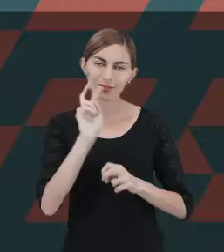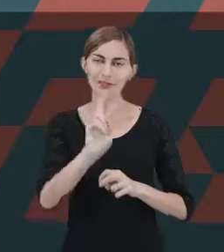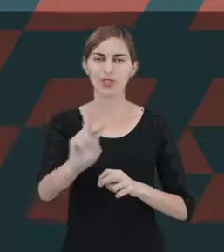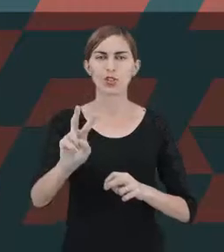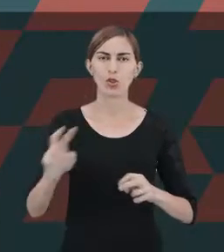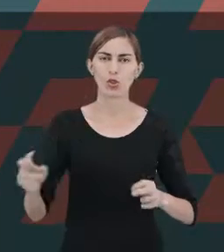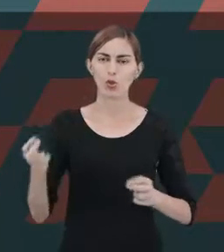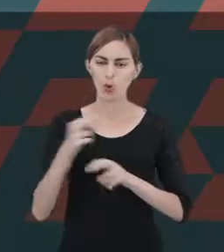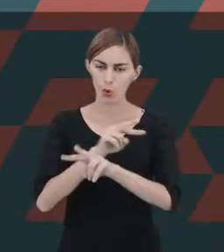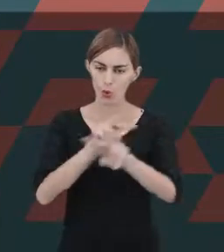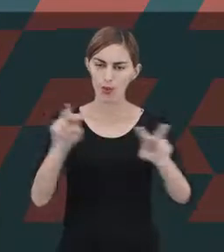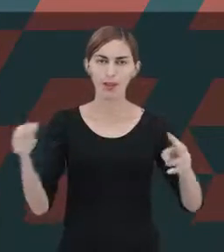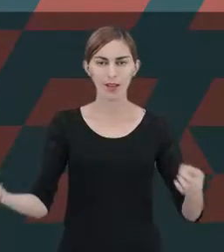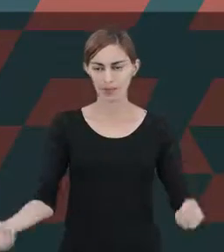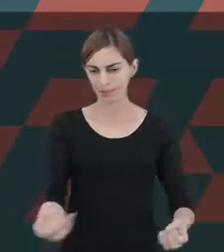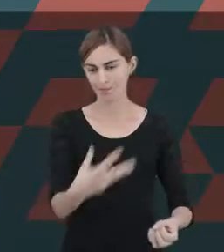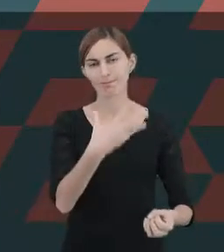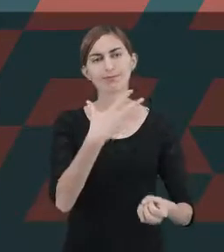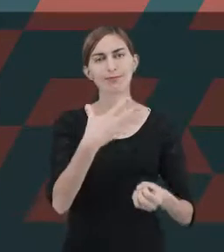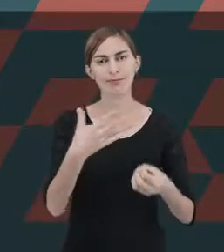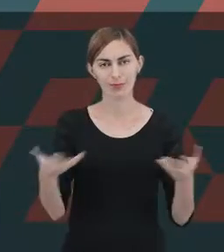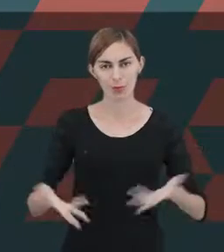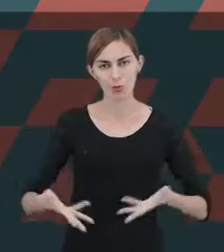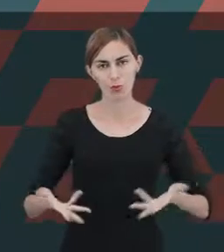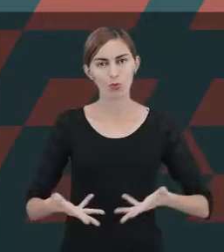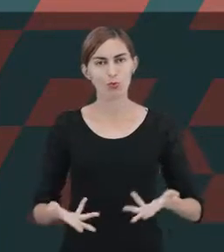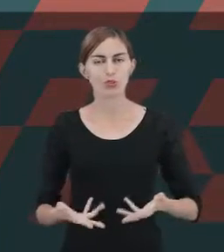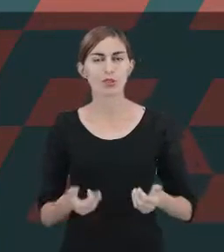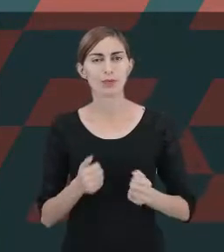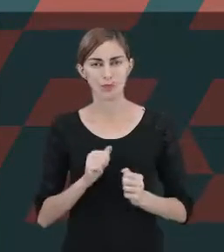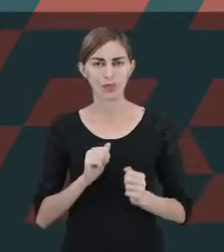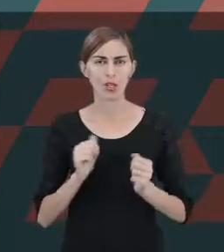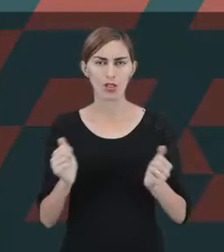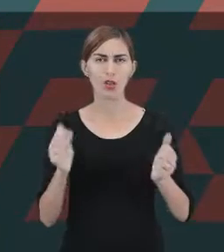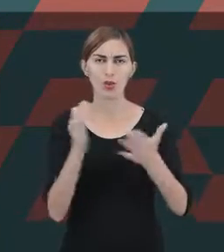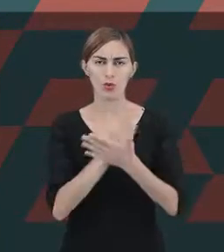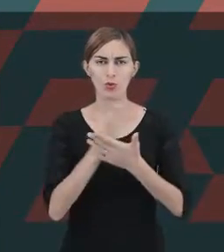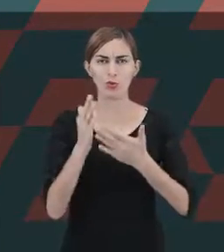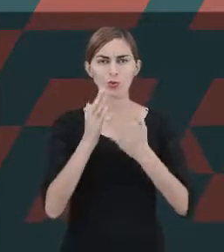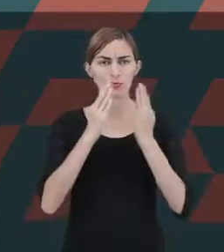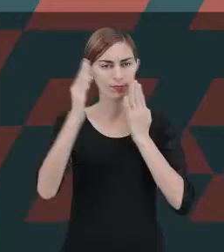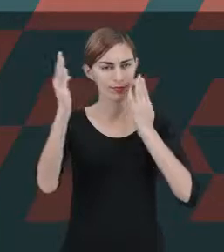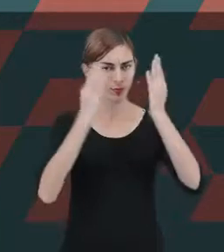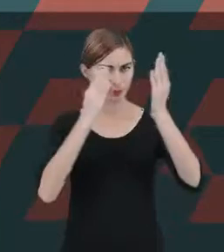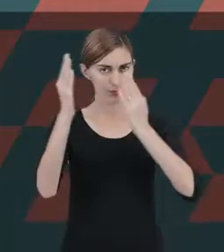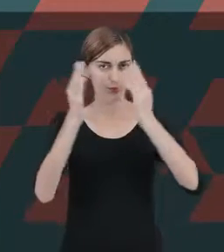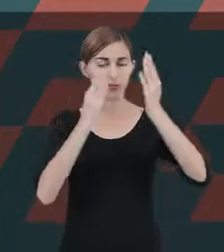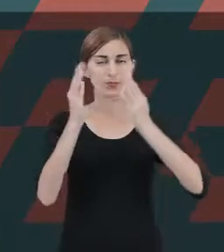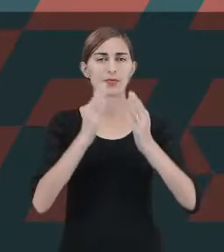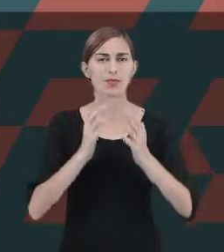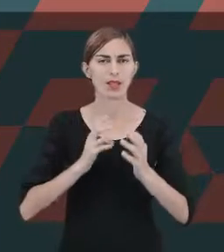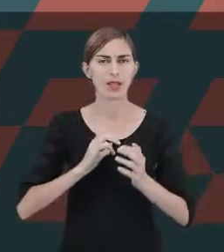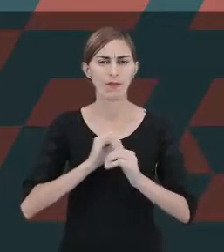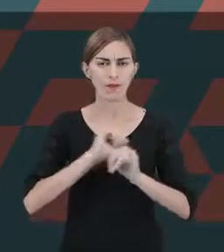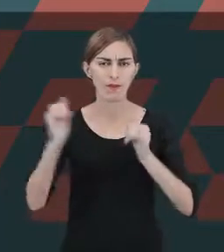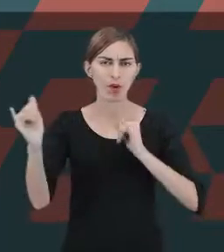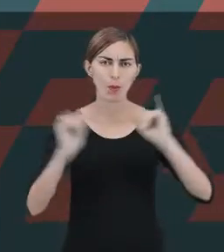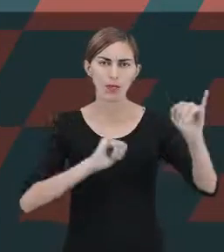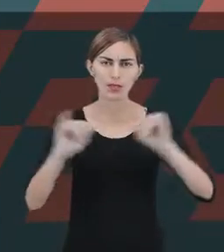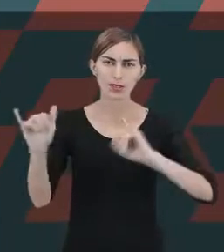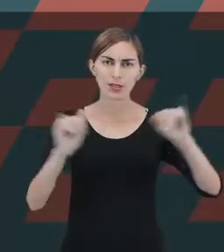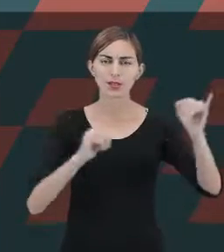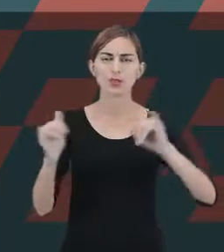autores, claro, apoiados da psicologia, que trazem para a gente uma gama de informações que são